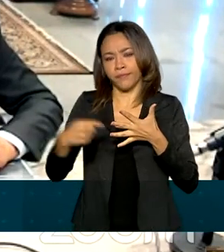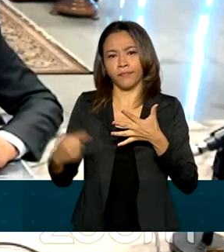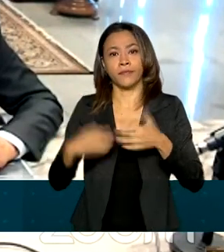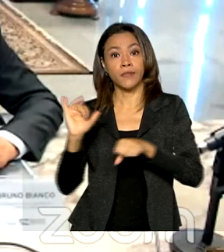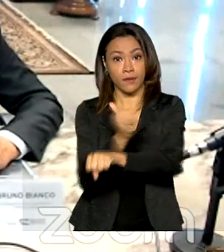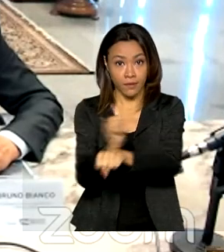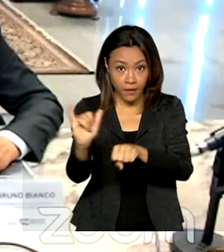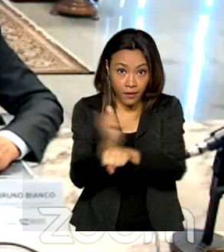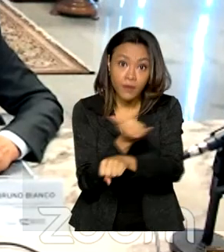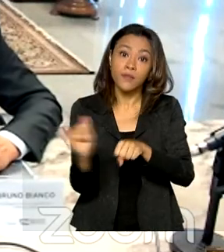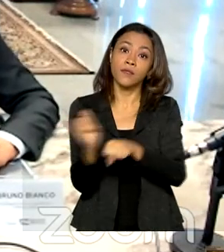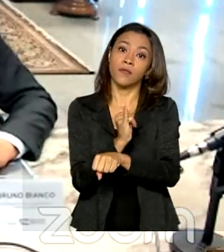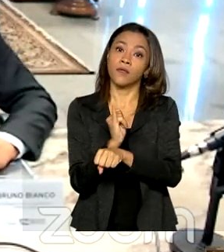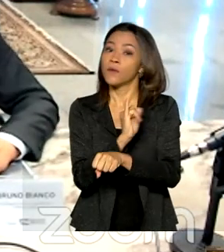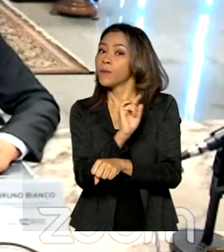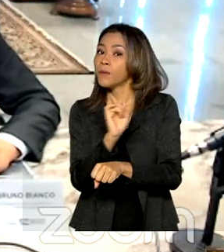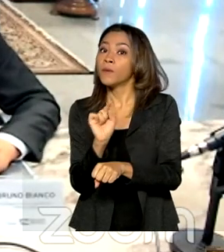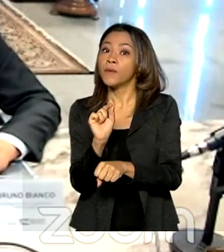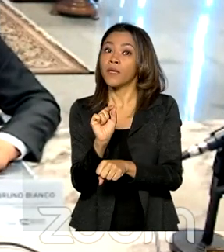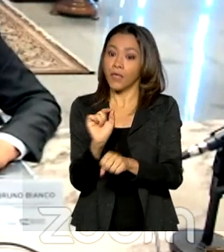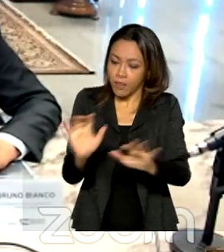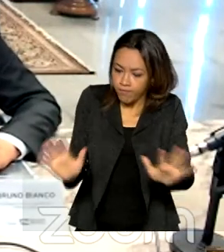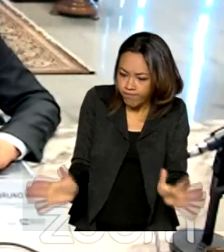robustecer o mercado de trabalho. Obrigado.